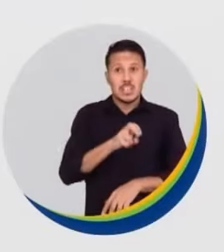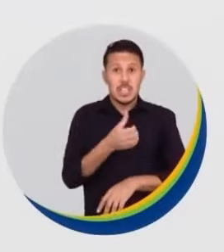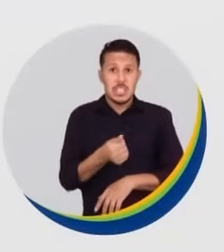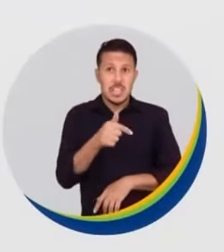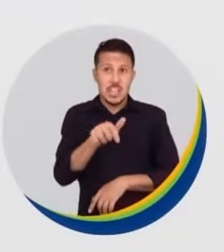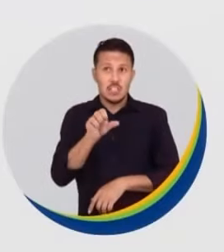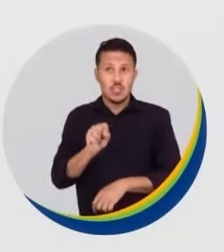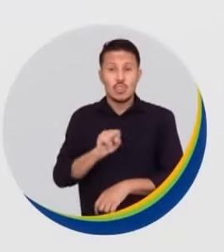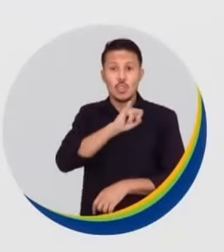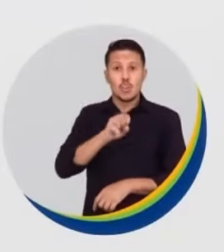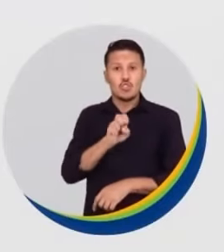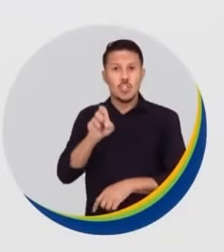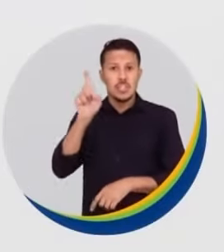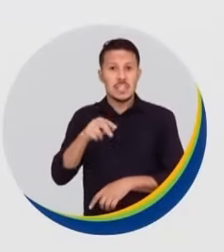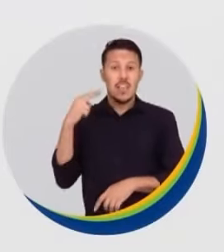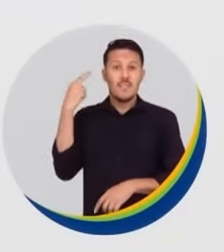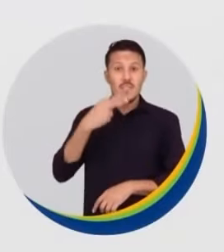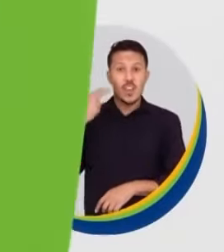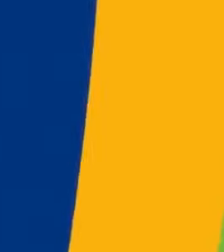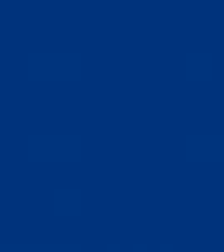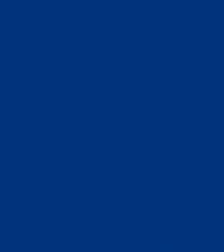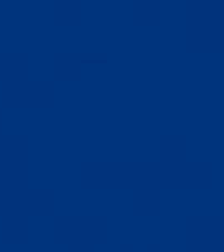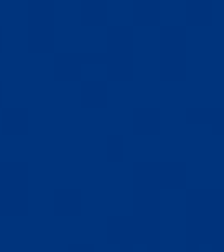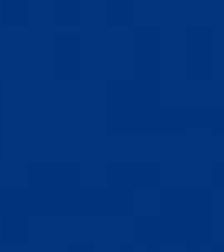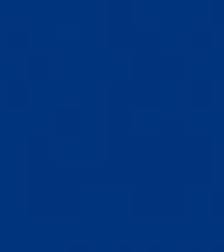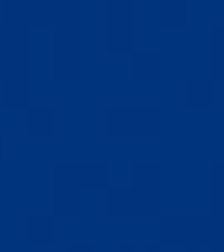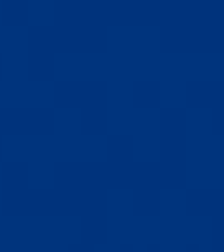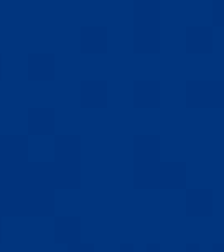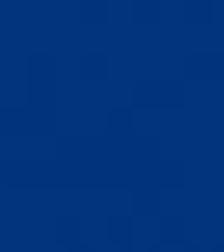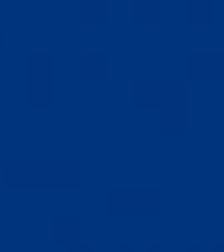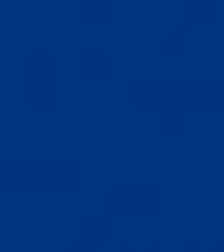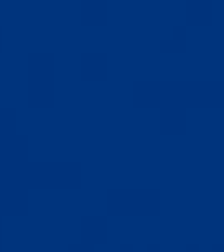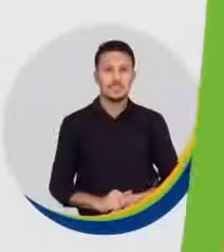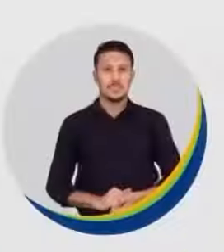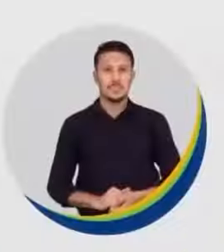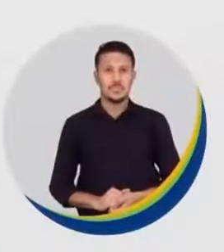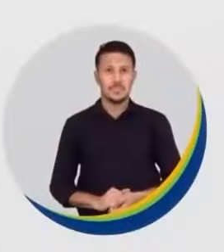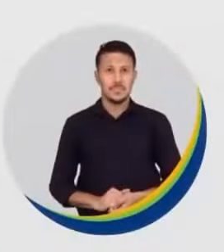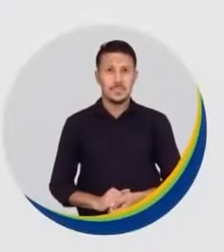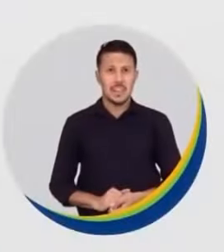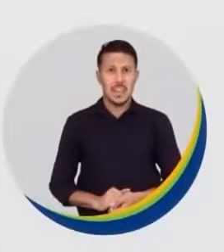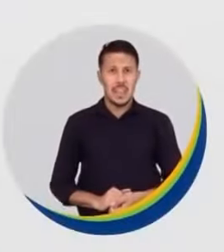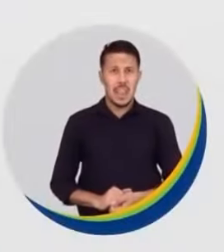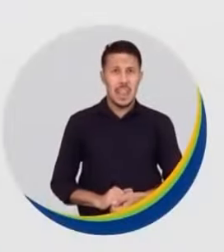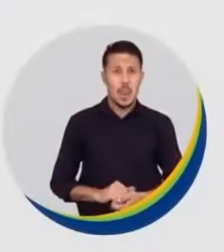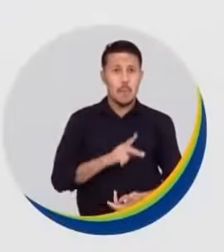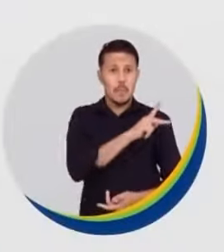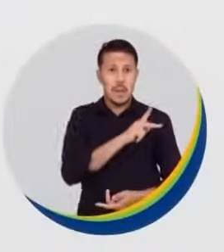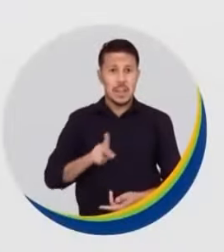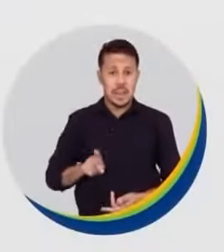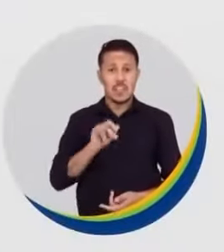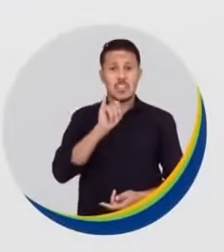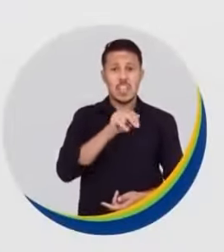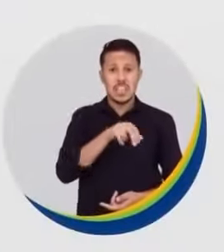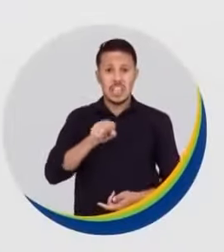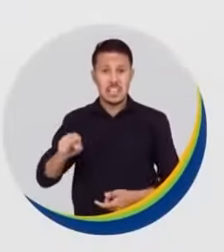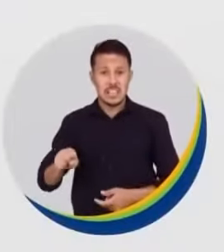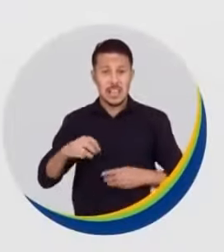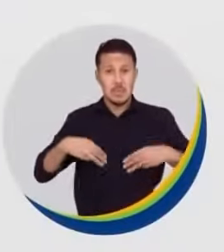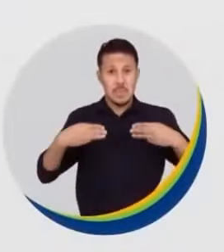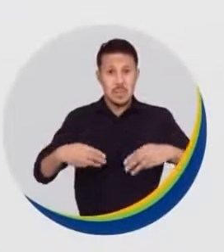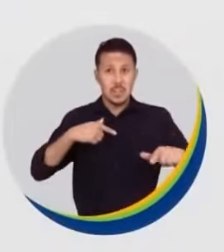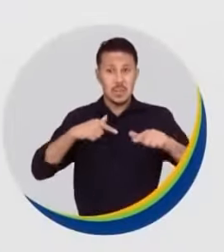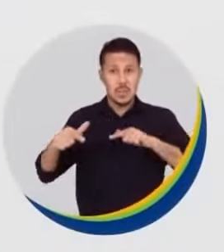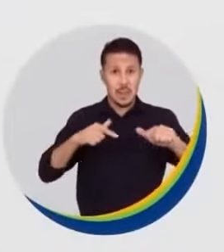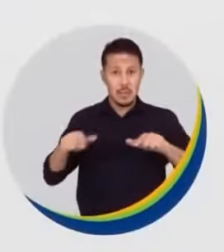-7-8, José Rolim, vereador, com Ricardo Nunes, 15. PSD 55. Fui presidente do INSS, ministro do trabalho e da previdência.